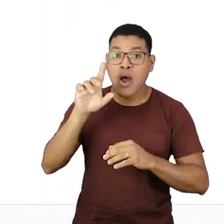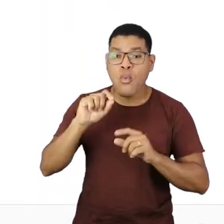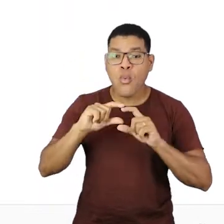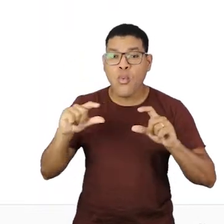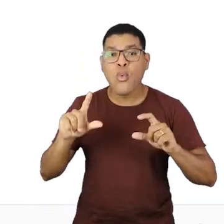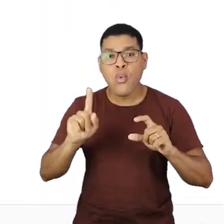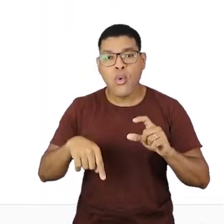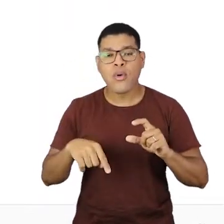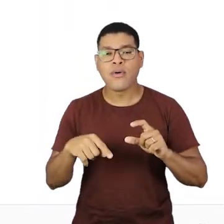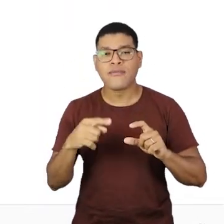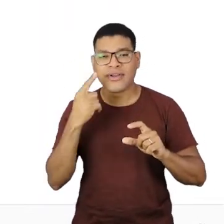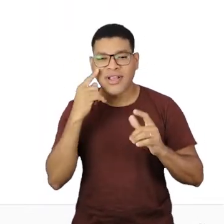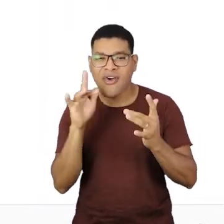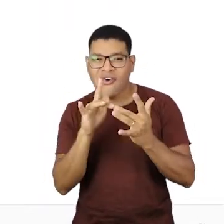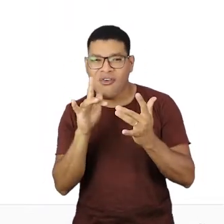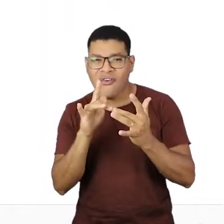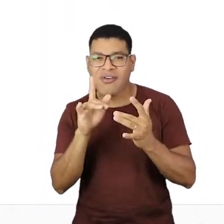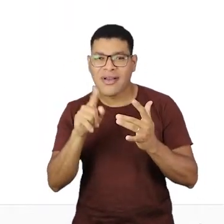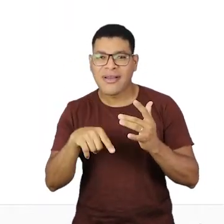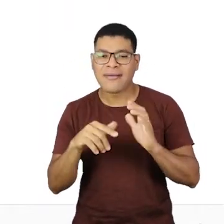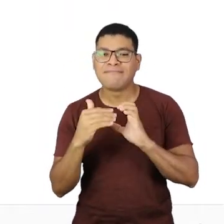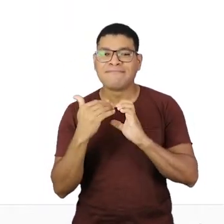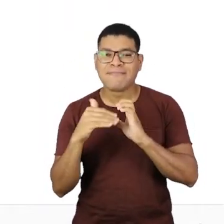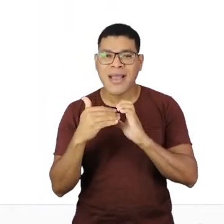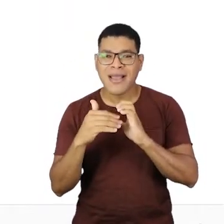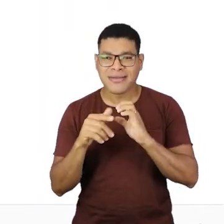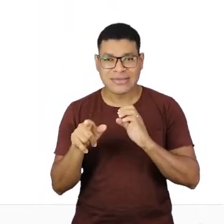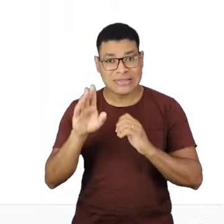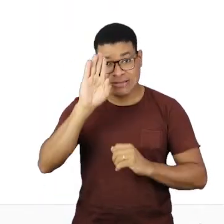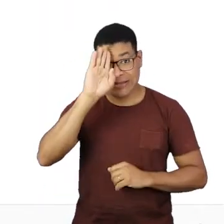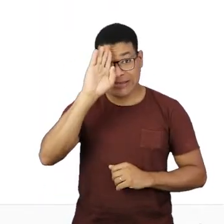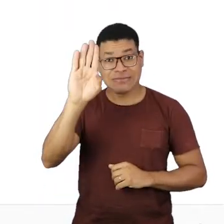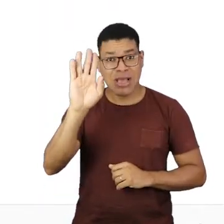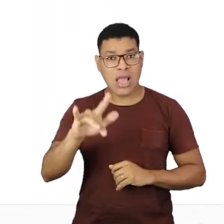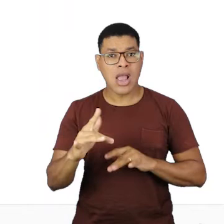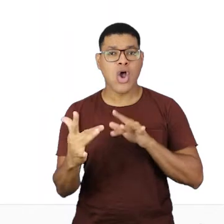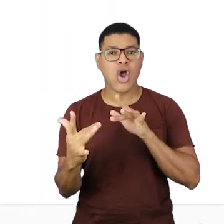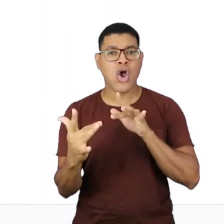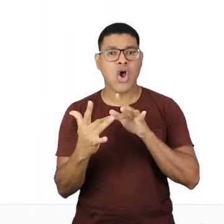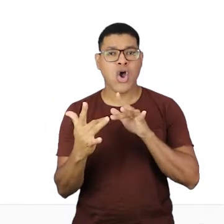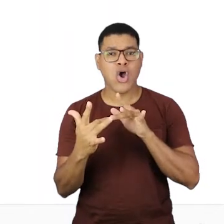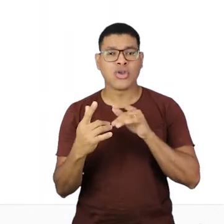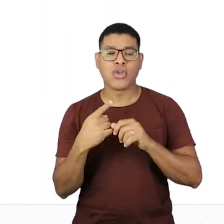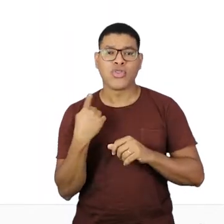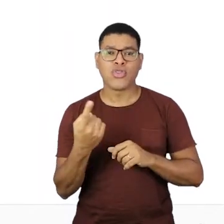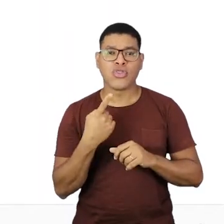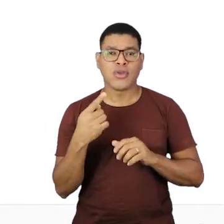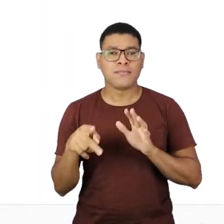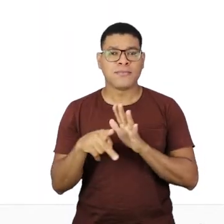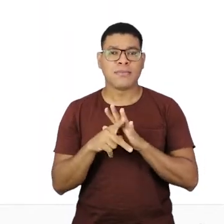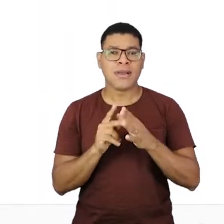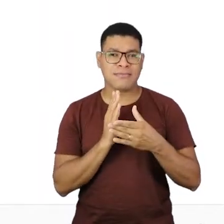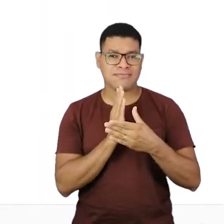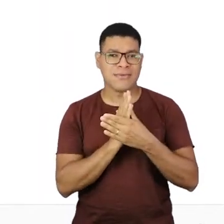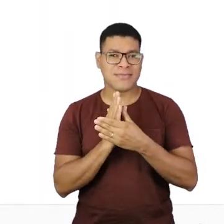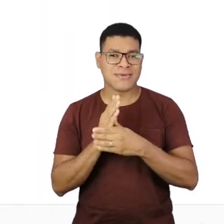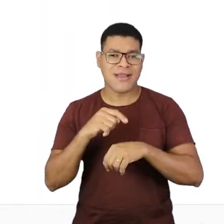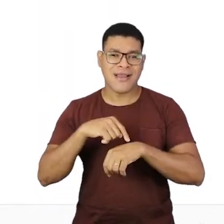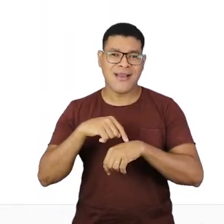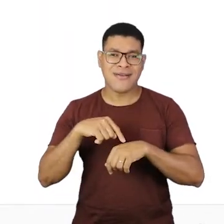aqui para os nossos contatos, o nosso e-mail está sendo o principal meio de